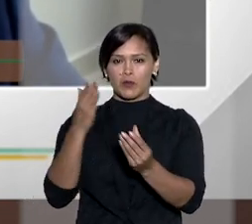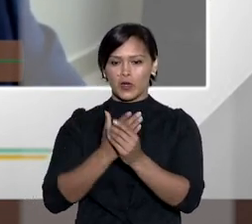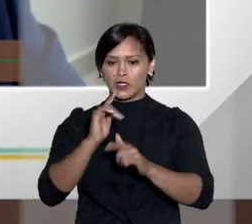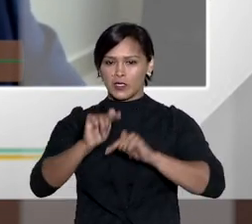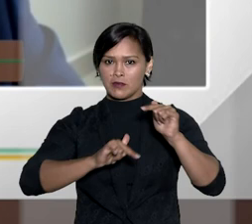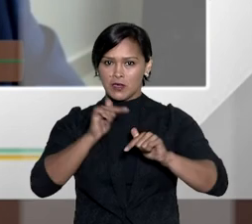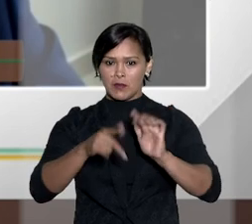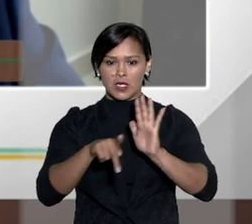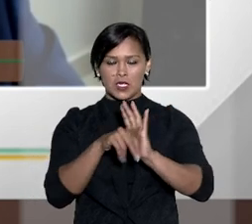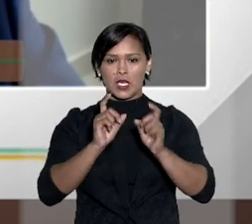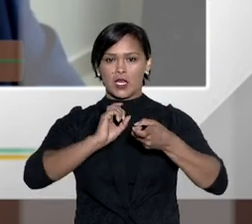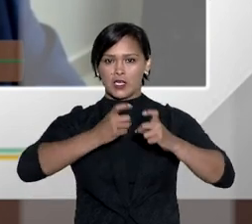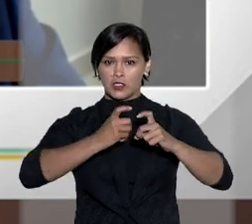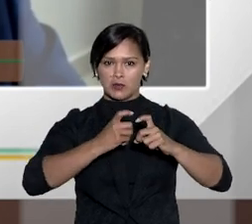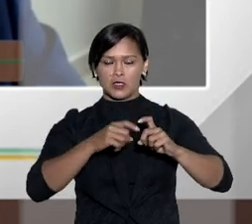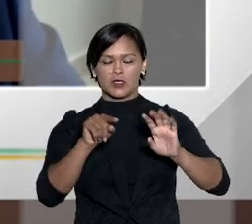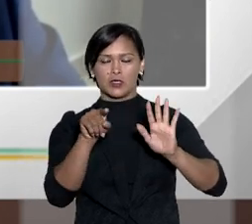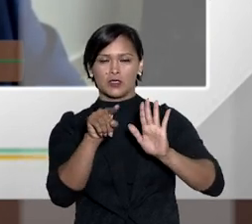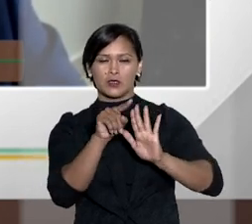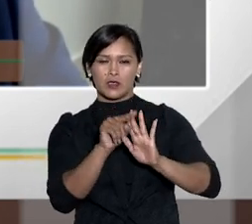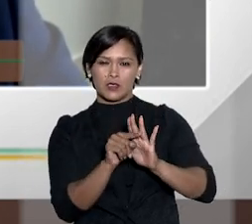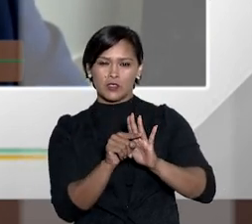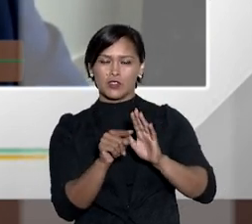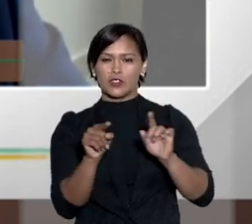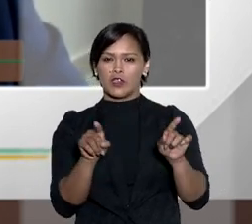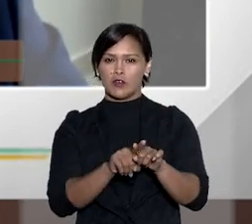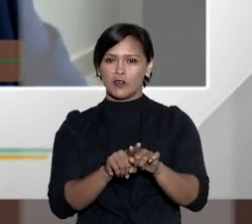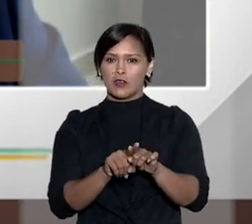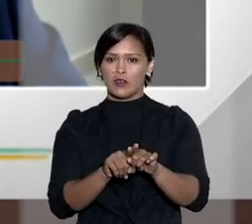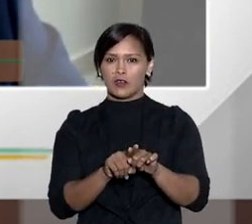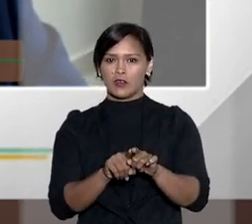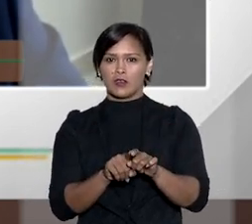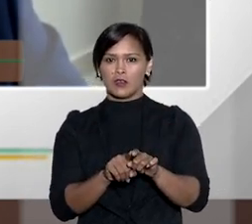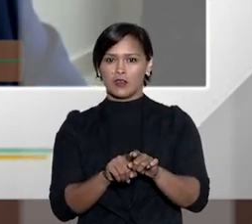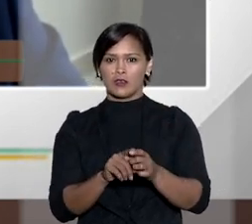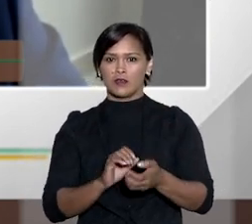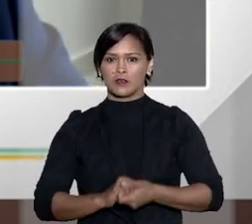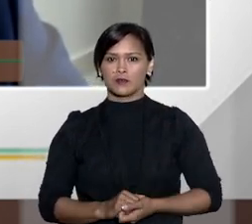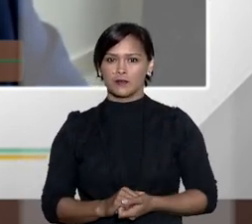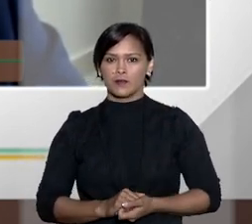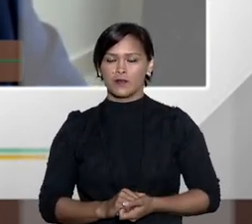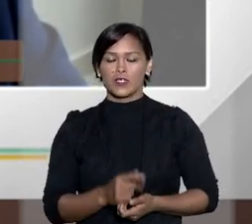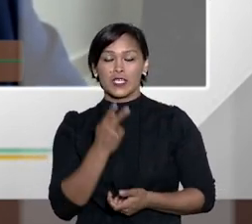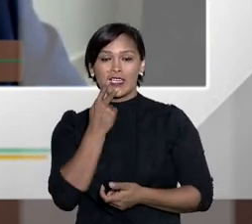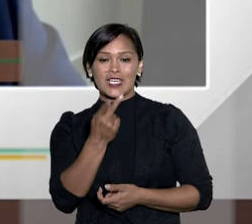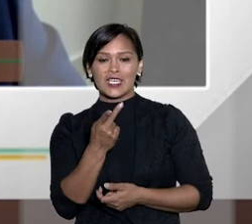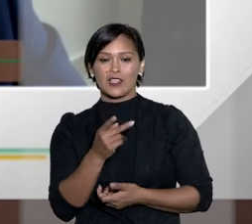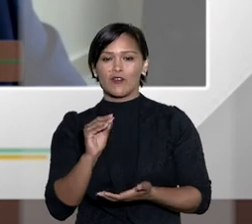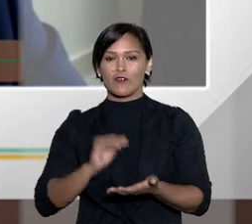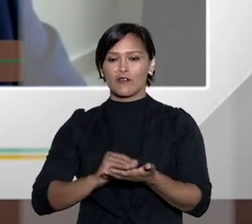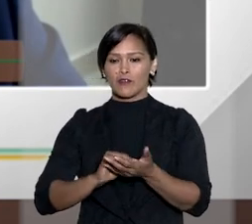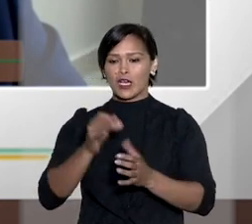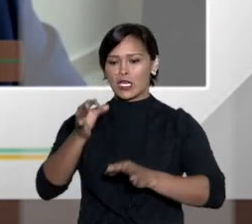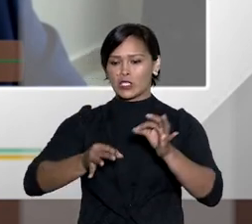que o código o CPC se aplica aos processos trabalhistas administrativos e